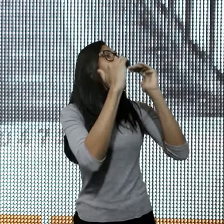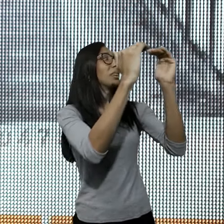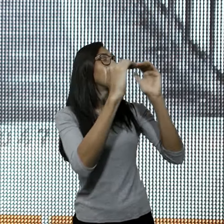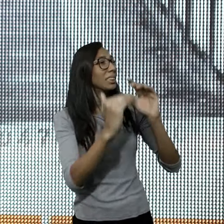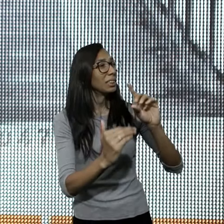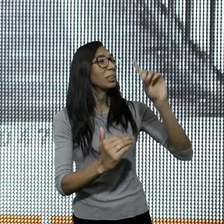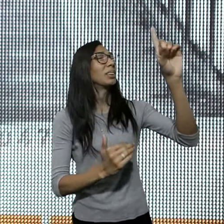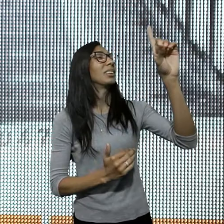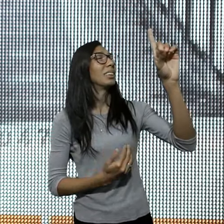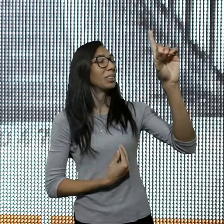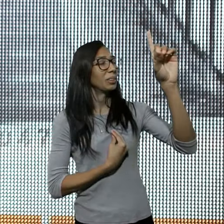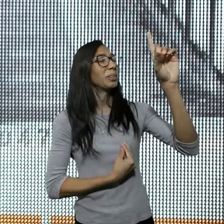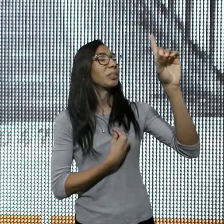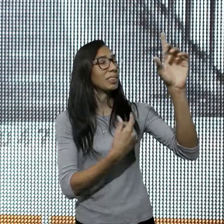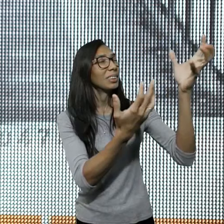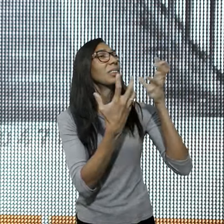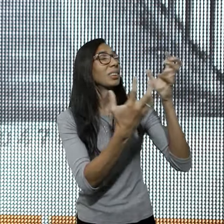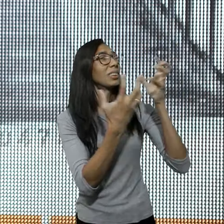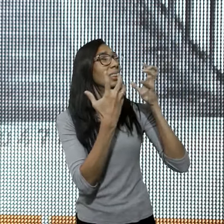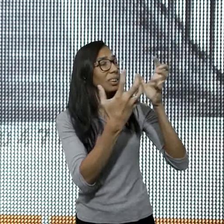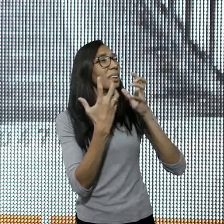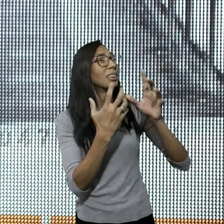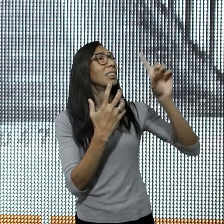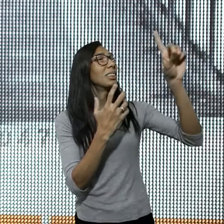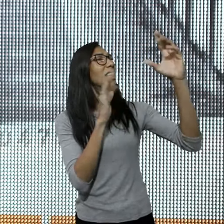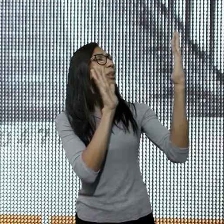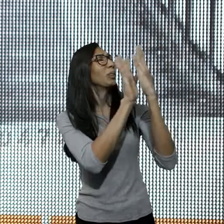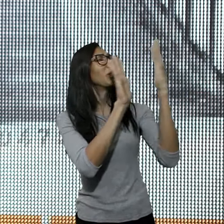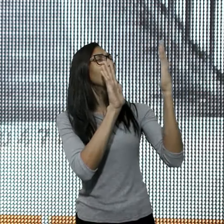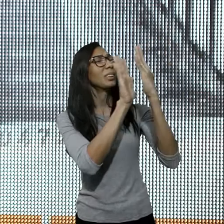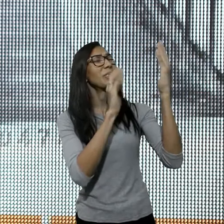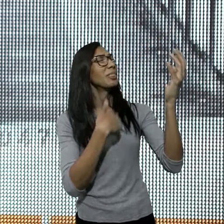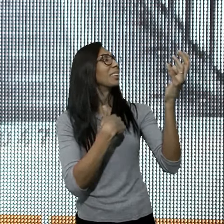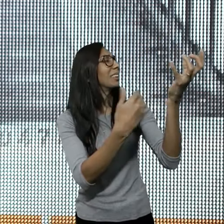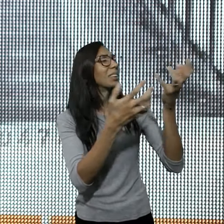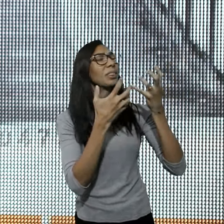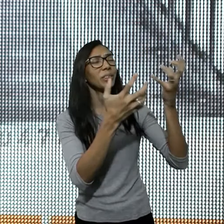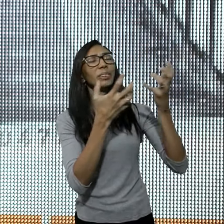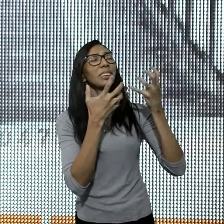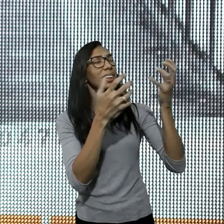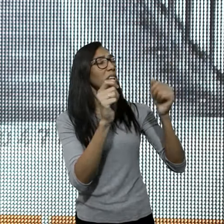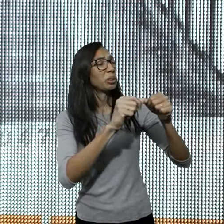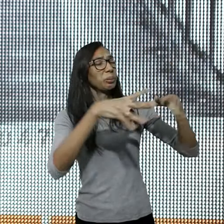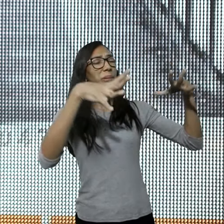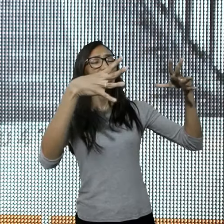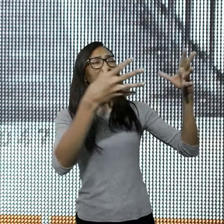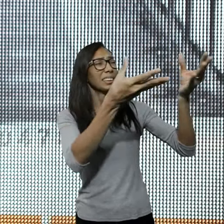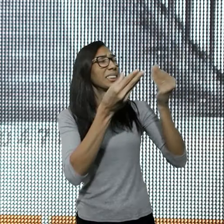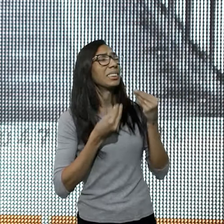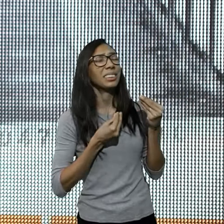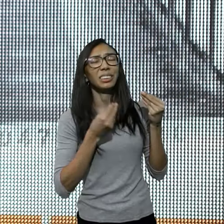vida, na Tua presença, eu quero buscar, a Tua face, Senhor, mais do que as Tuas mãos,